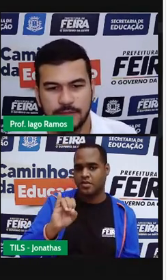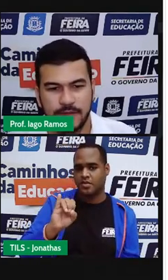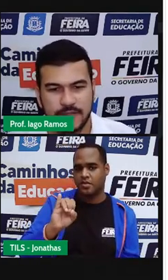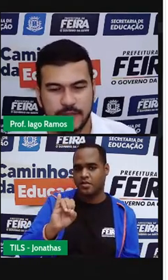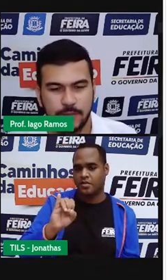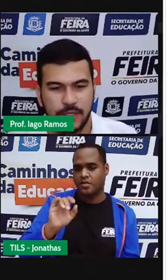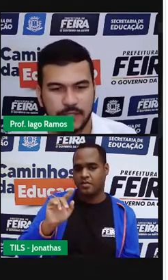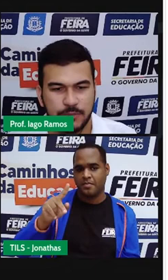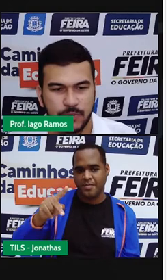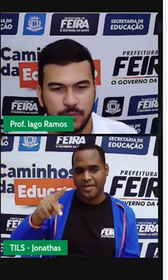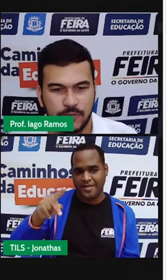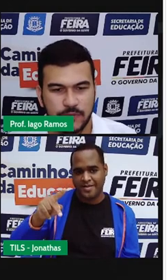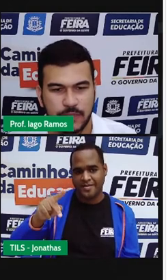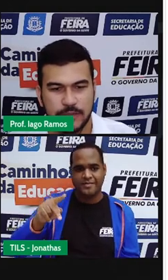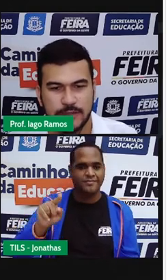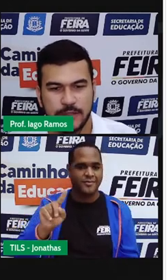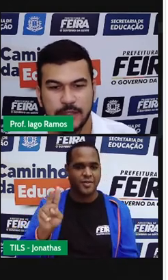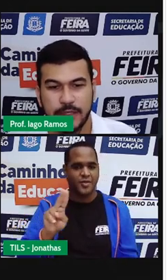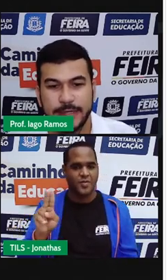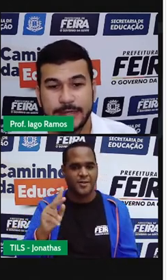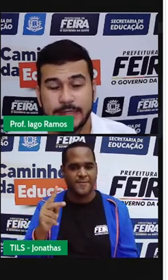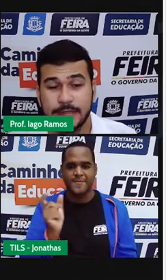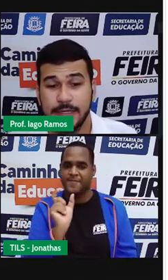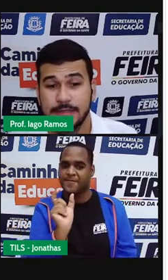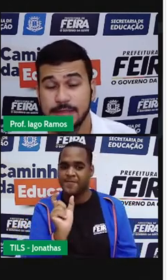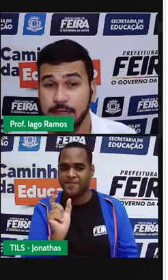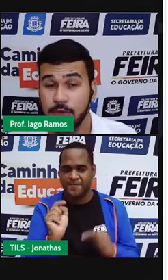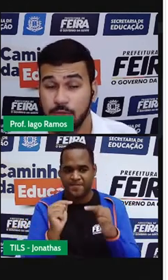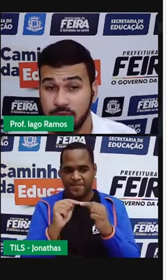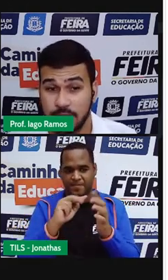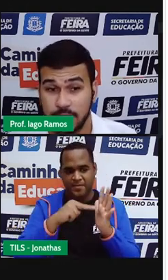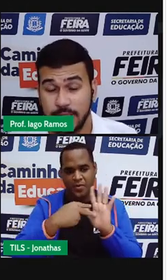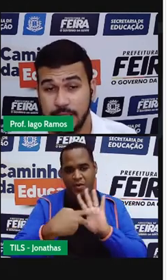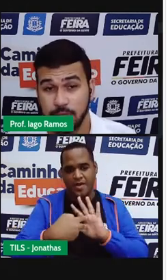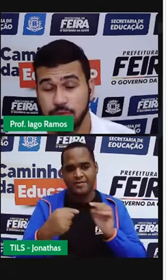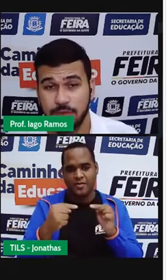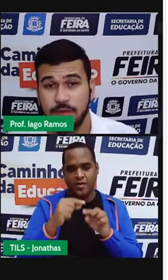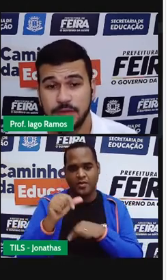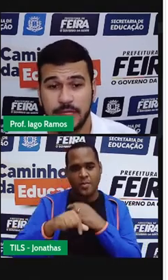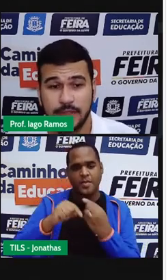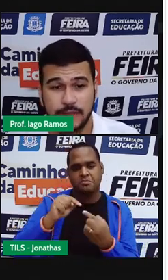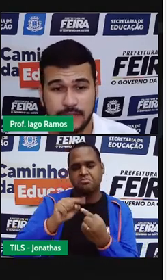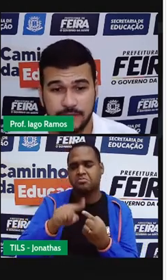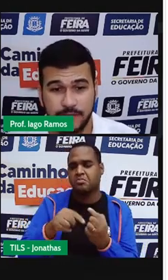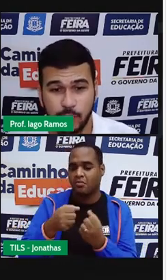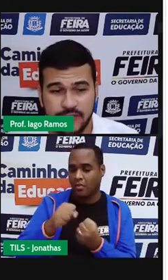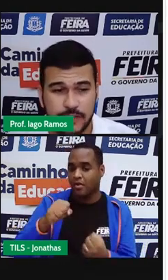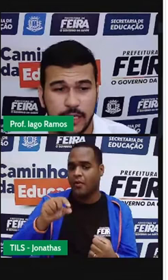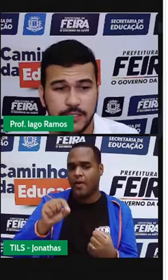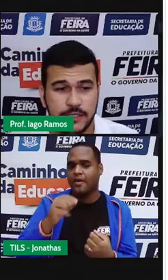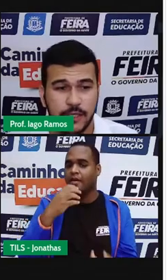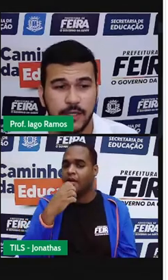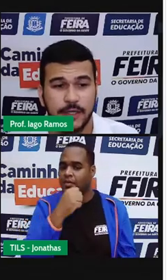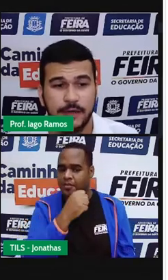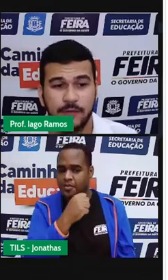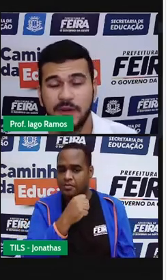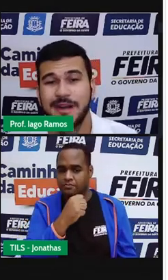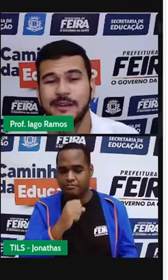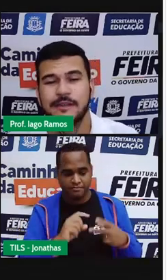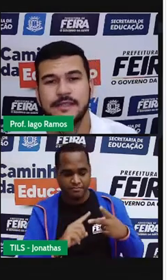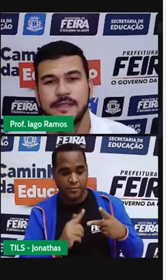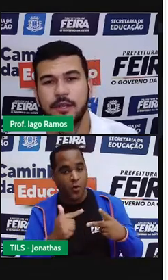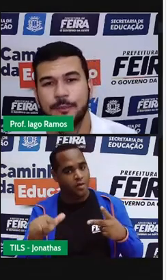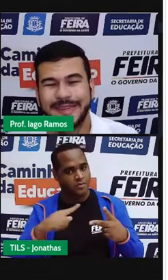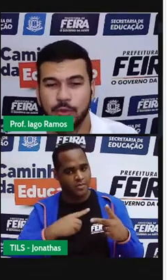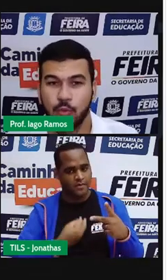Grandezas inversamente proporcionais. Que grandezas é que eu estou falando aqui? Eu estou falando da grandeza velocidade, que foi